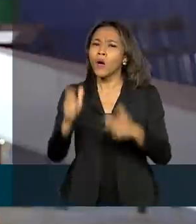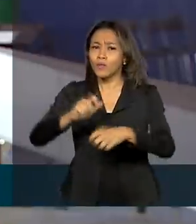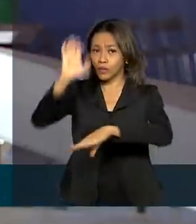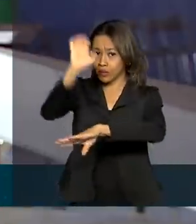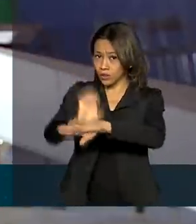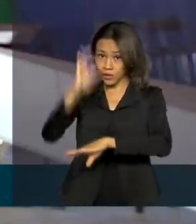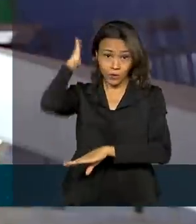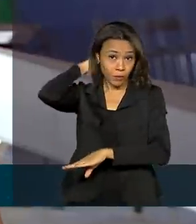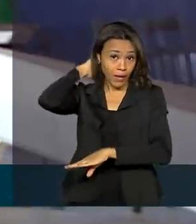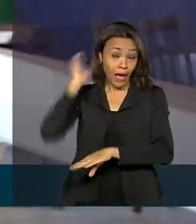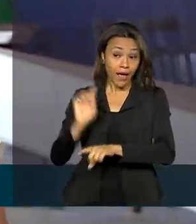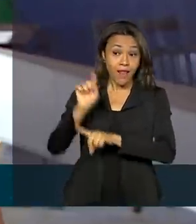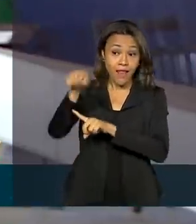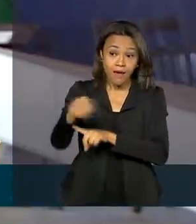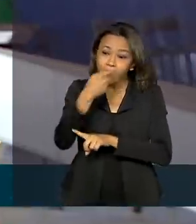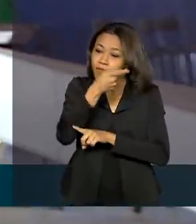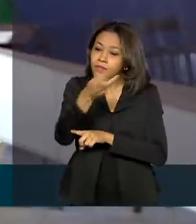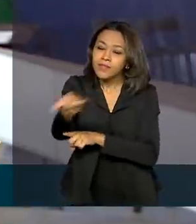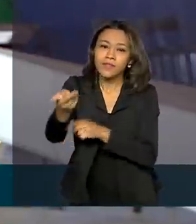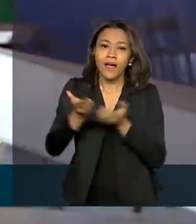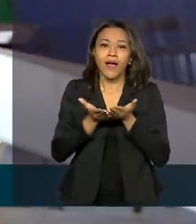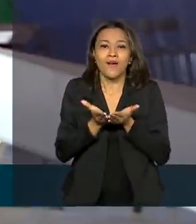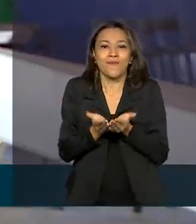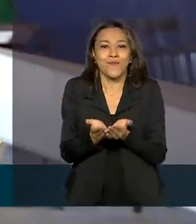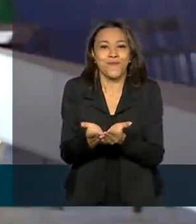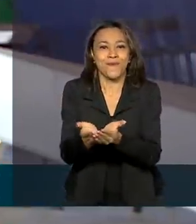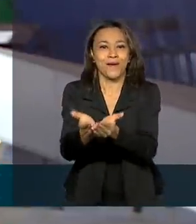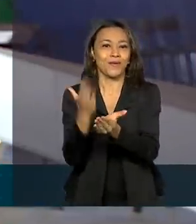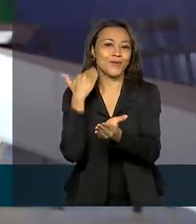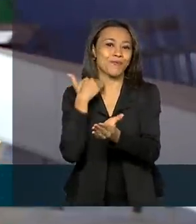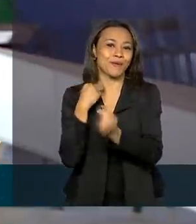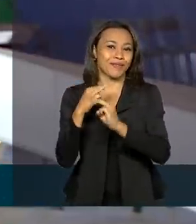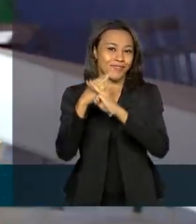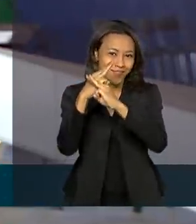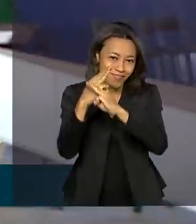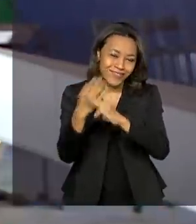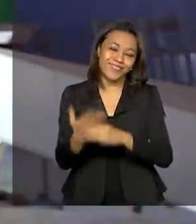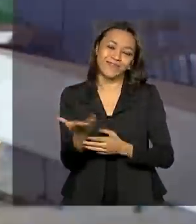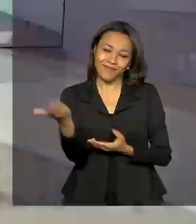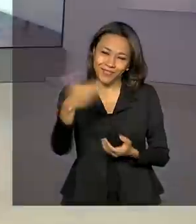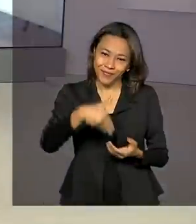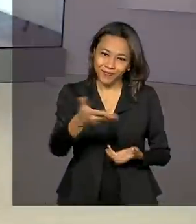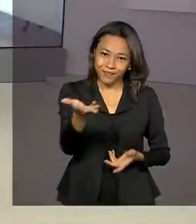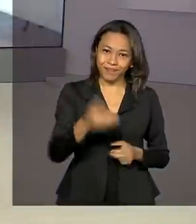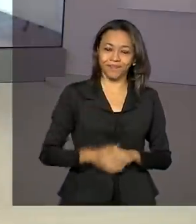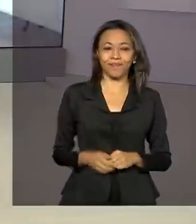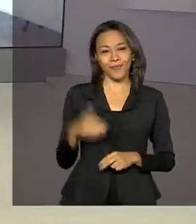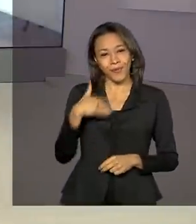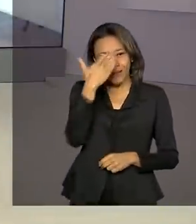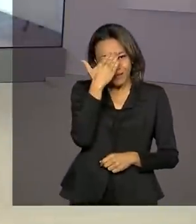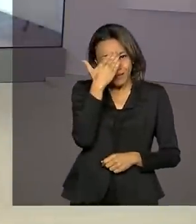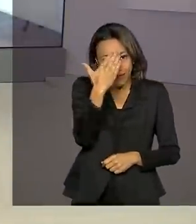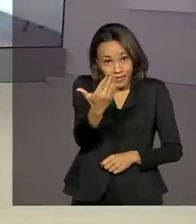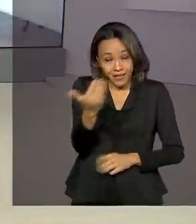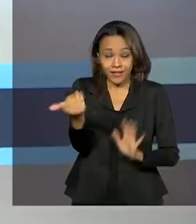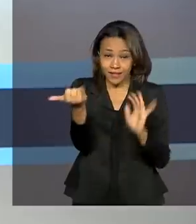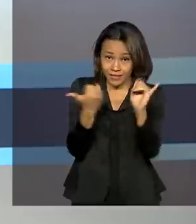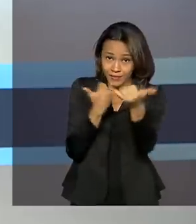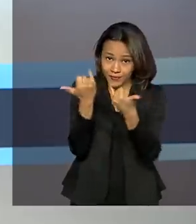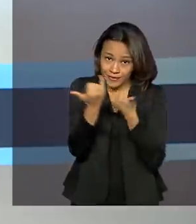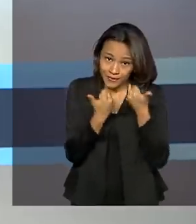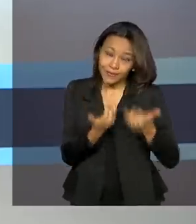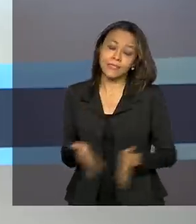ele vai visitar uma agência-barco da Caixa Econômica Federal. Renata, volto com você. Obrigada, Luana, pelas suas informações.